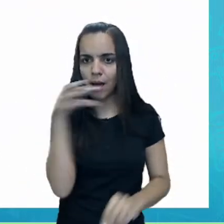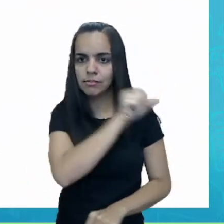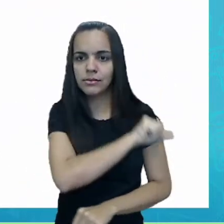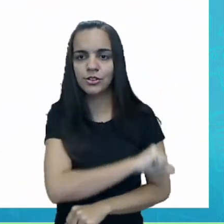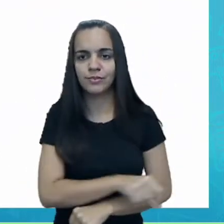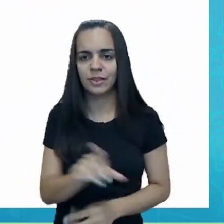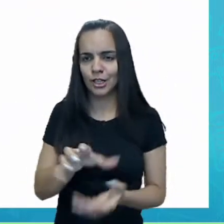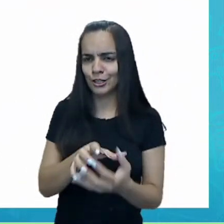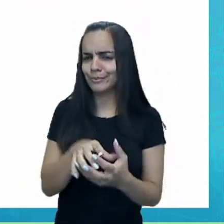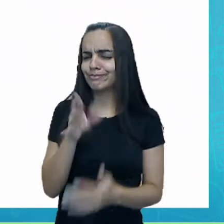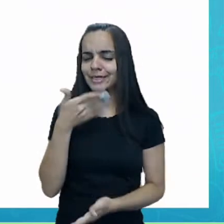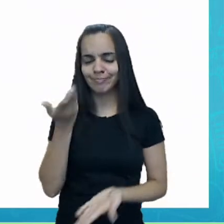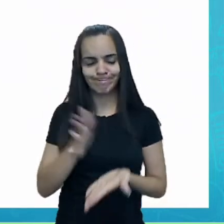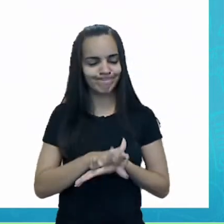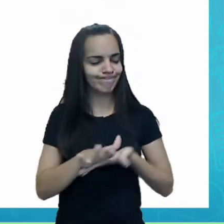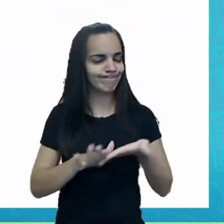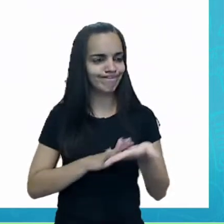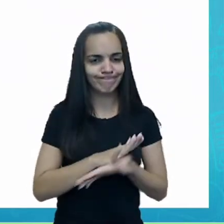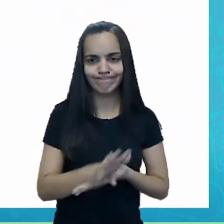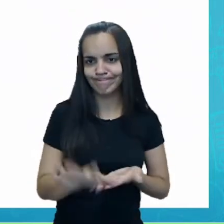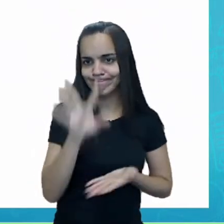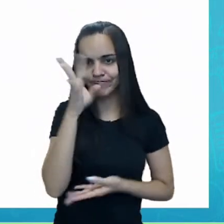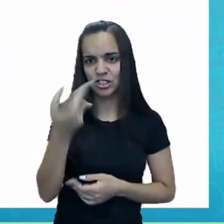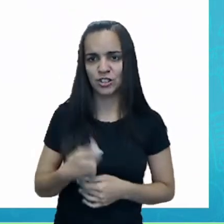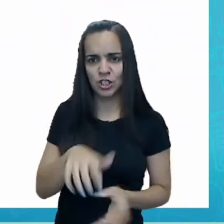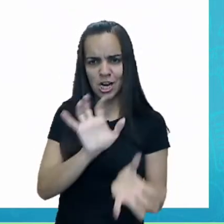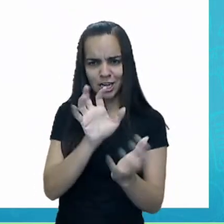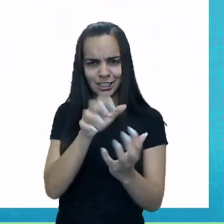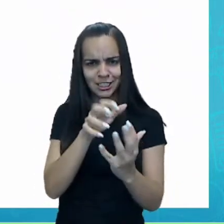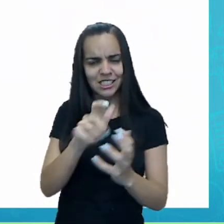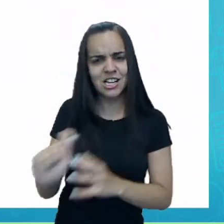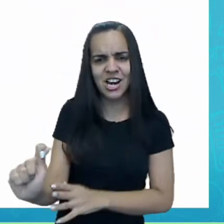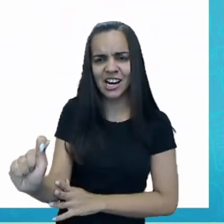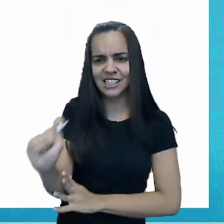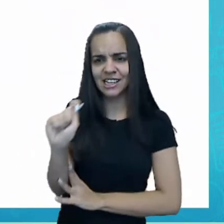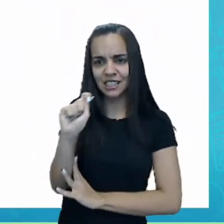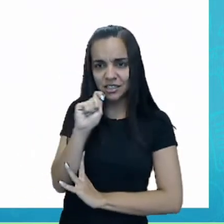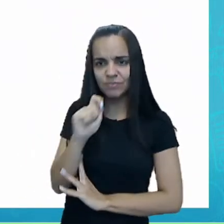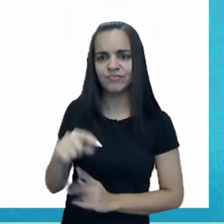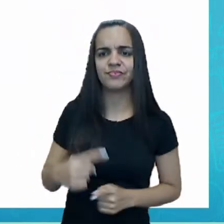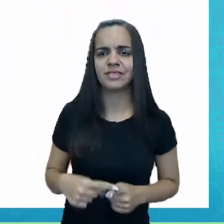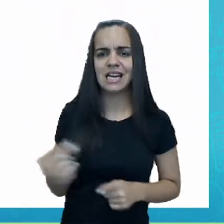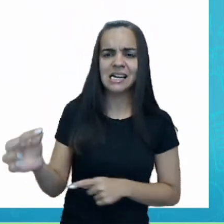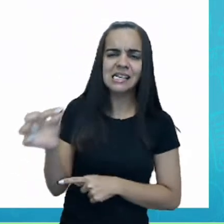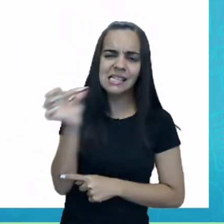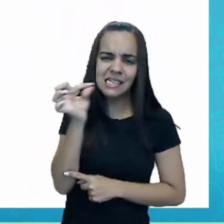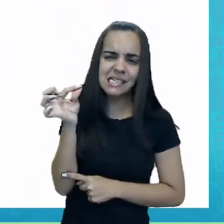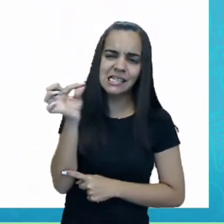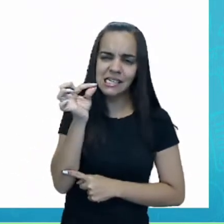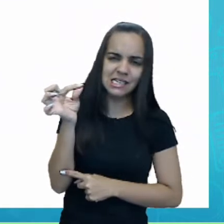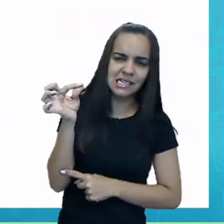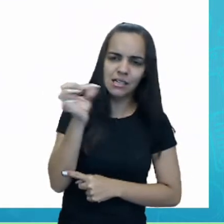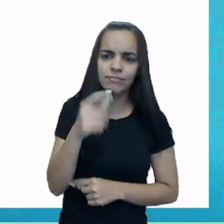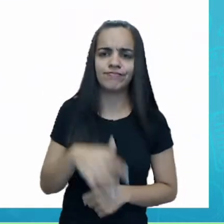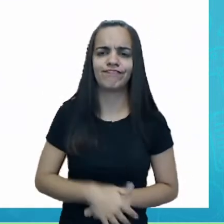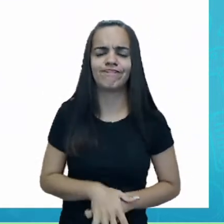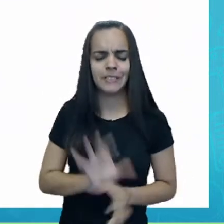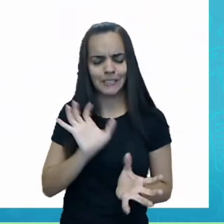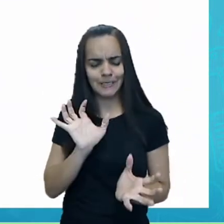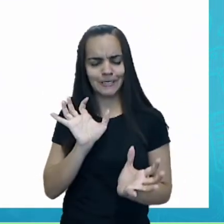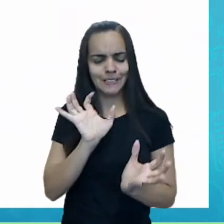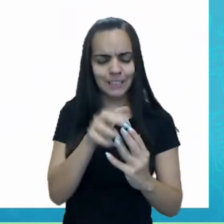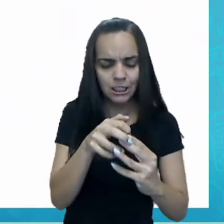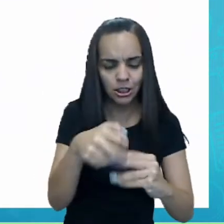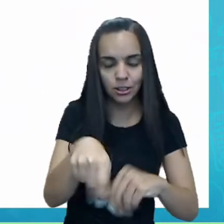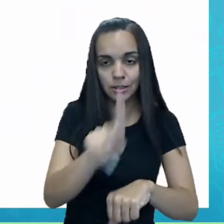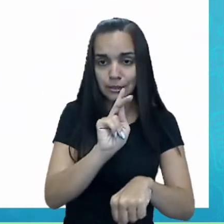resolvia. O jacaré roía a cenoura, cutucava com graveto, mordia